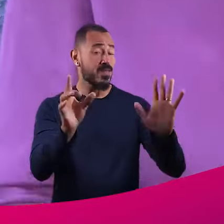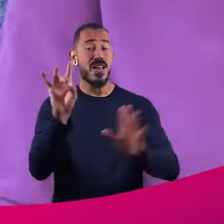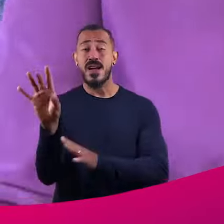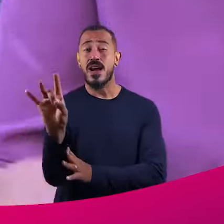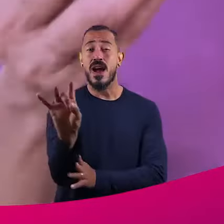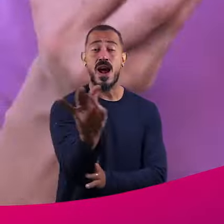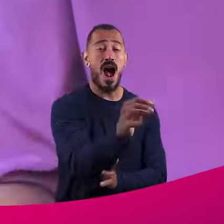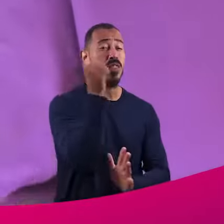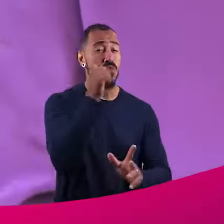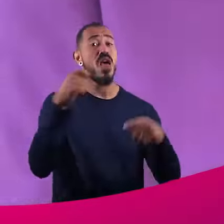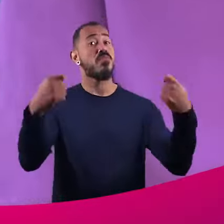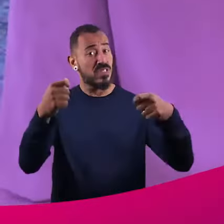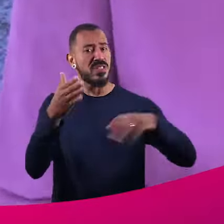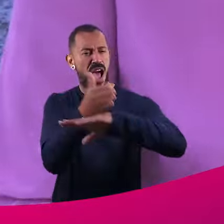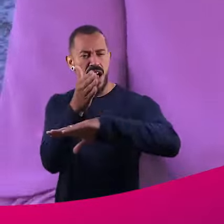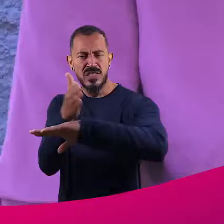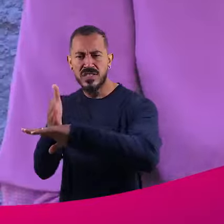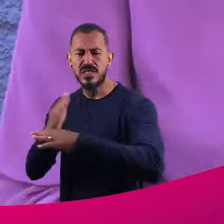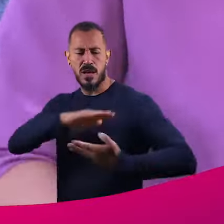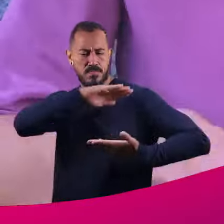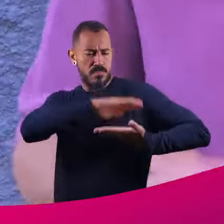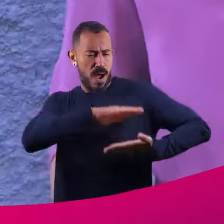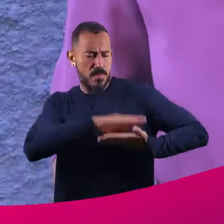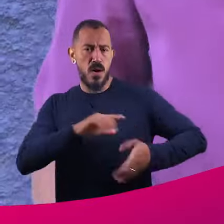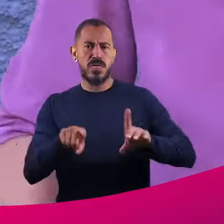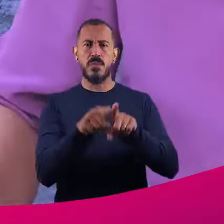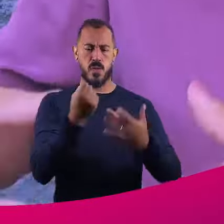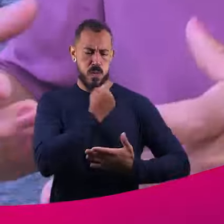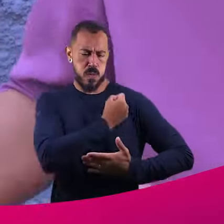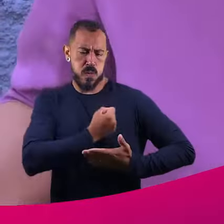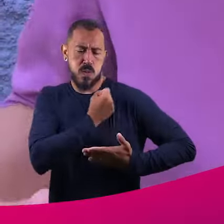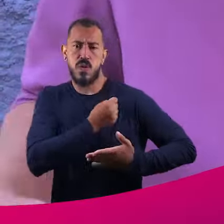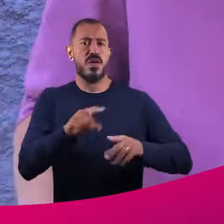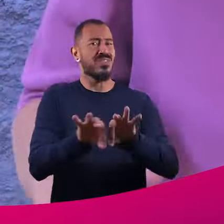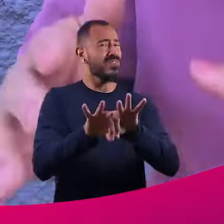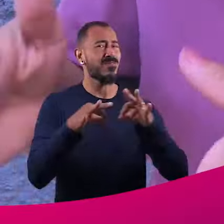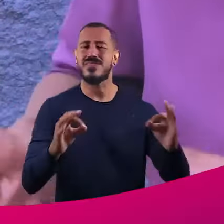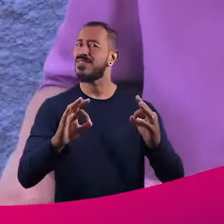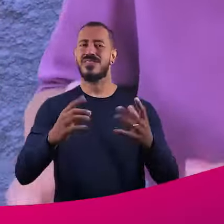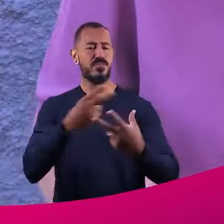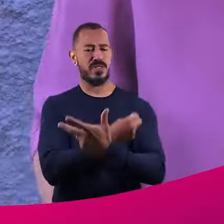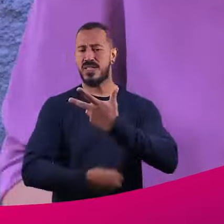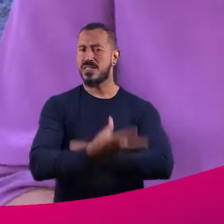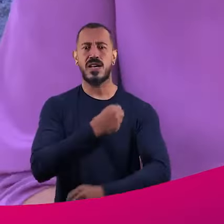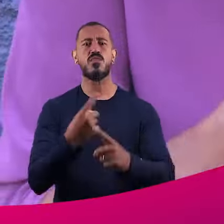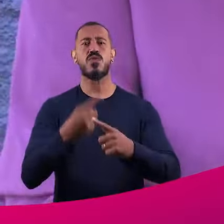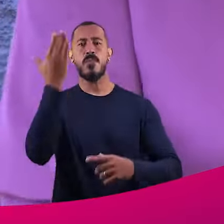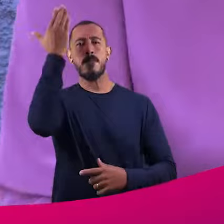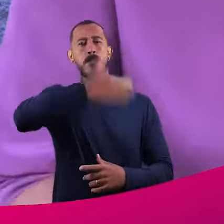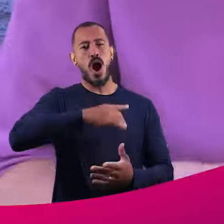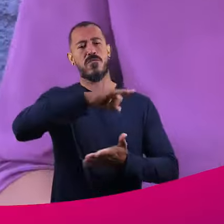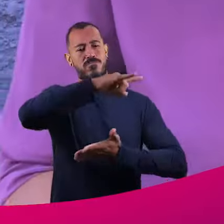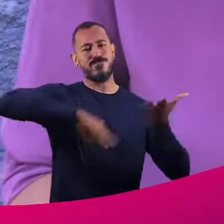cada mulher deveria ter o direito ao acesso aos exames de mamografia, ultrassonografia, exames rápidos e simples para